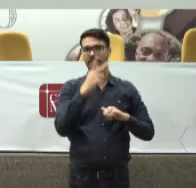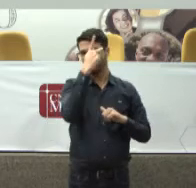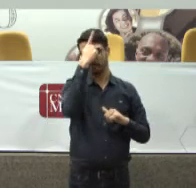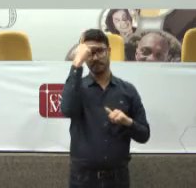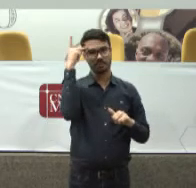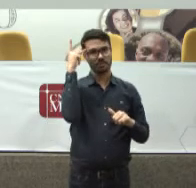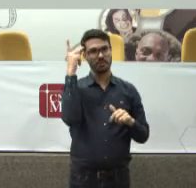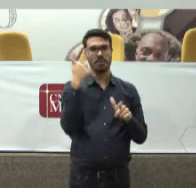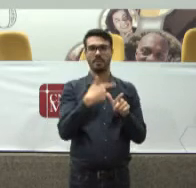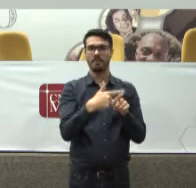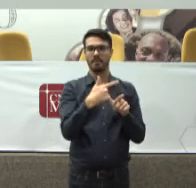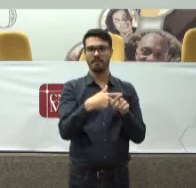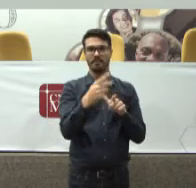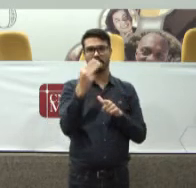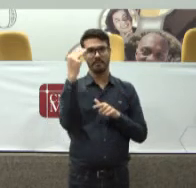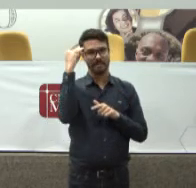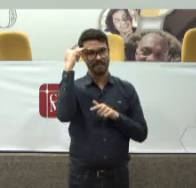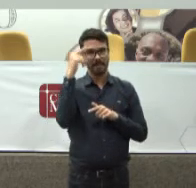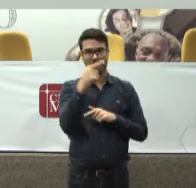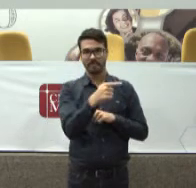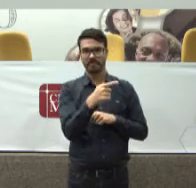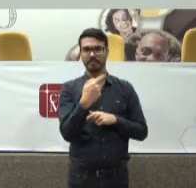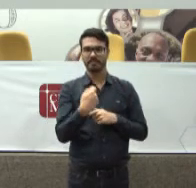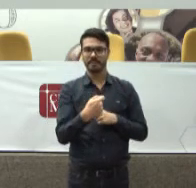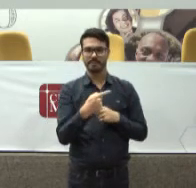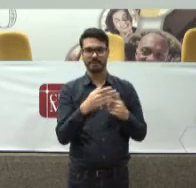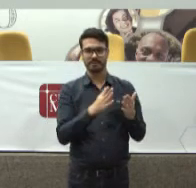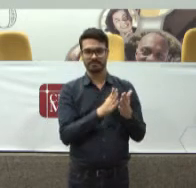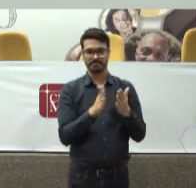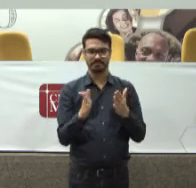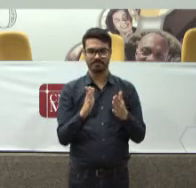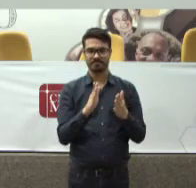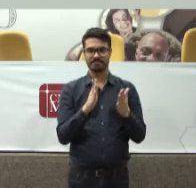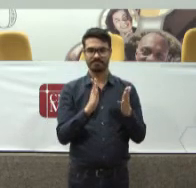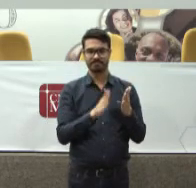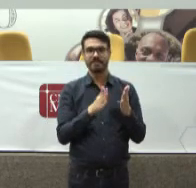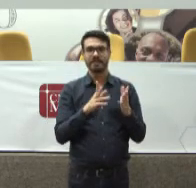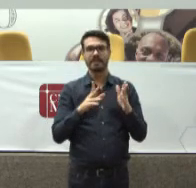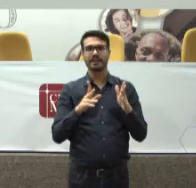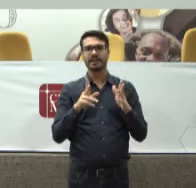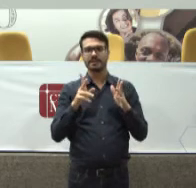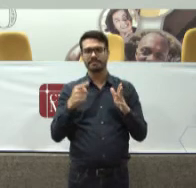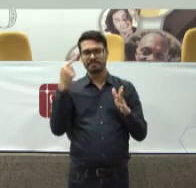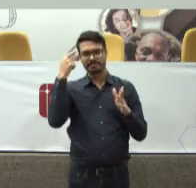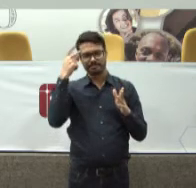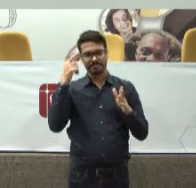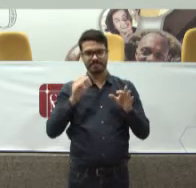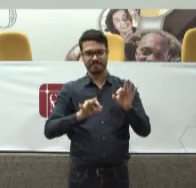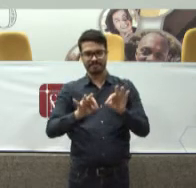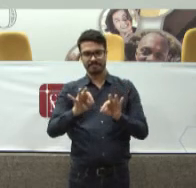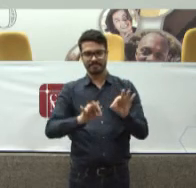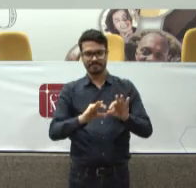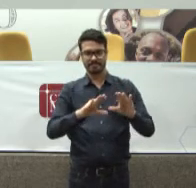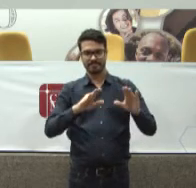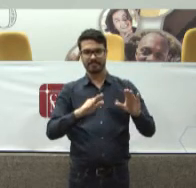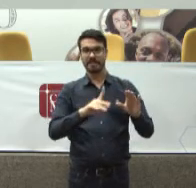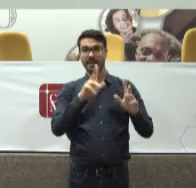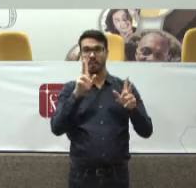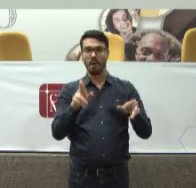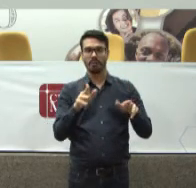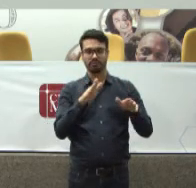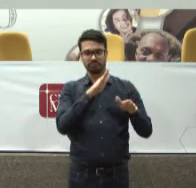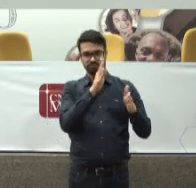Então eu tenho que criar Um colchão Sobre o qual Eu possa agir como